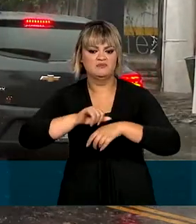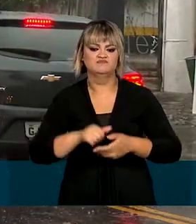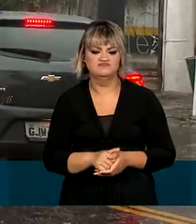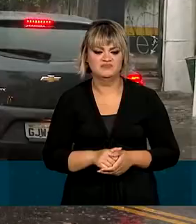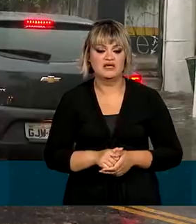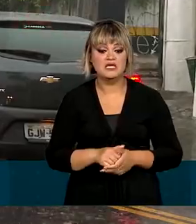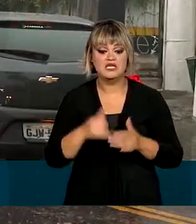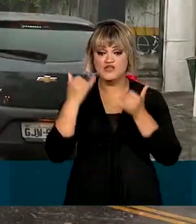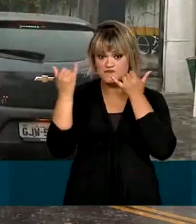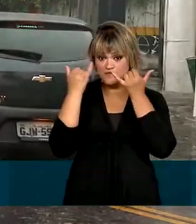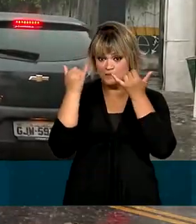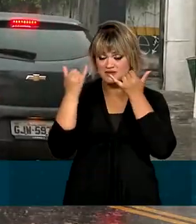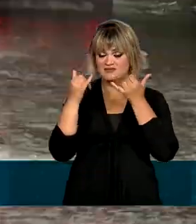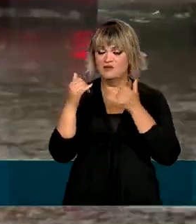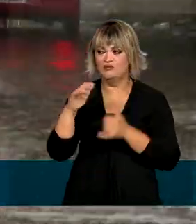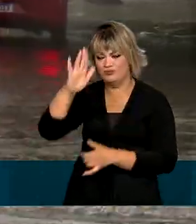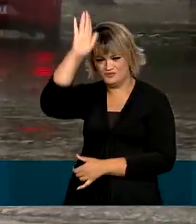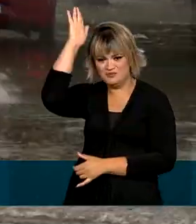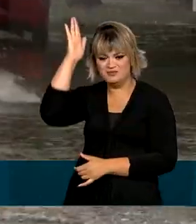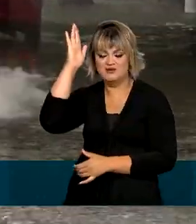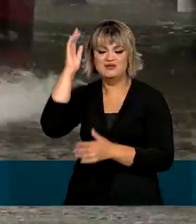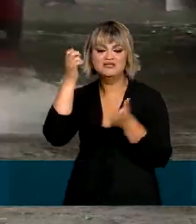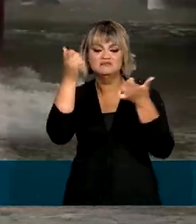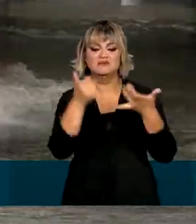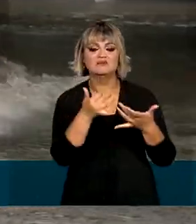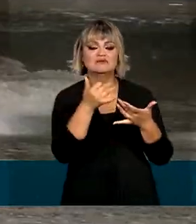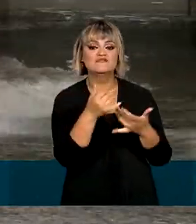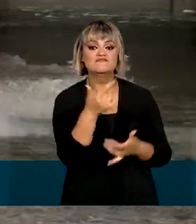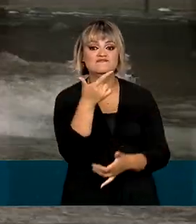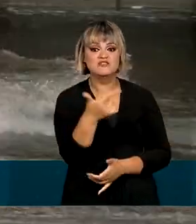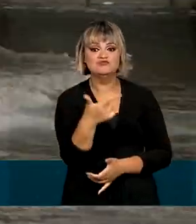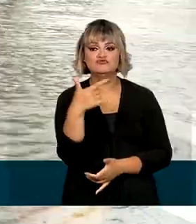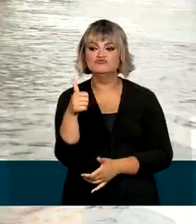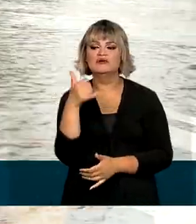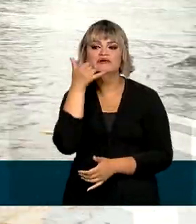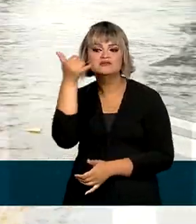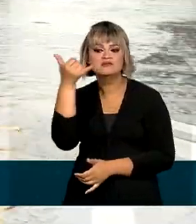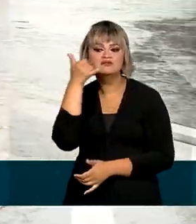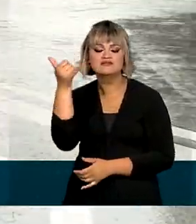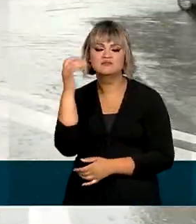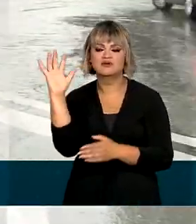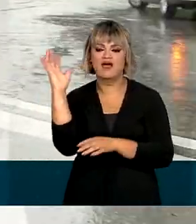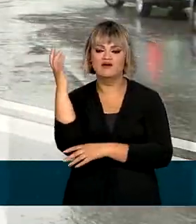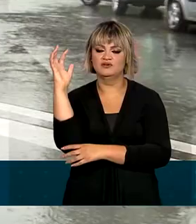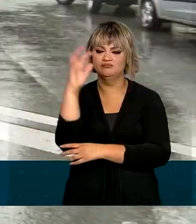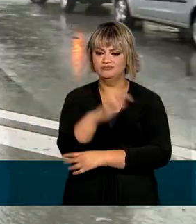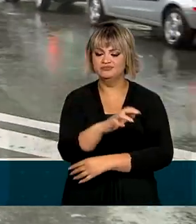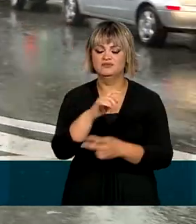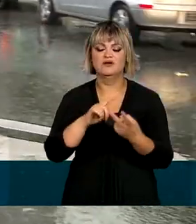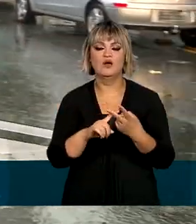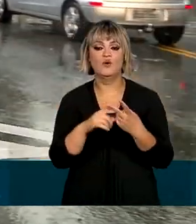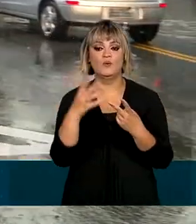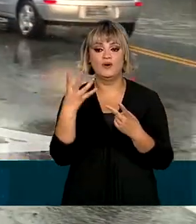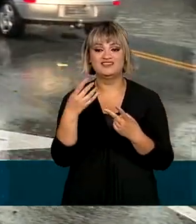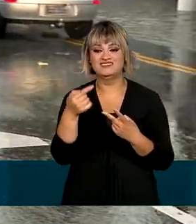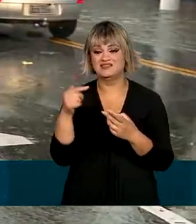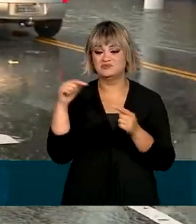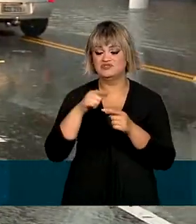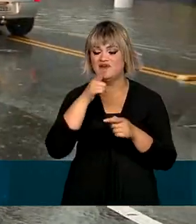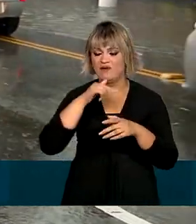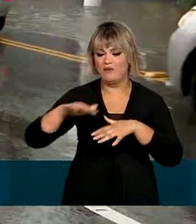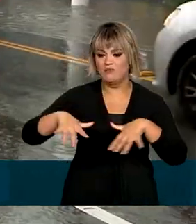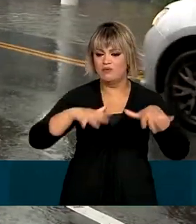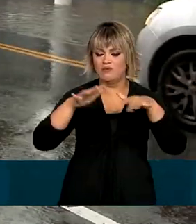E segundo dados dos Corpo de Bombeiros, foram registrados 21 chamados pra queda de árvores, 47 pra lagamentos